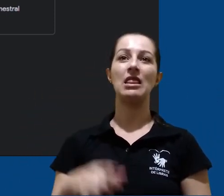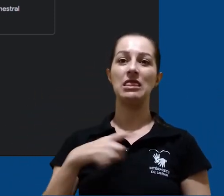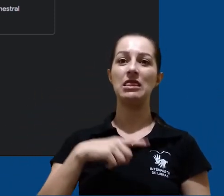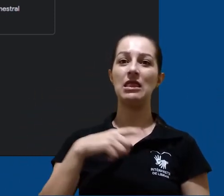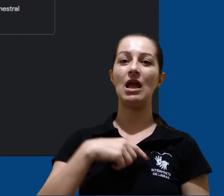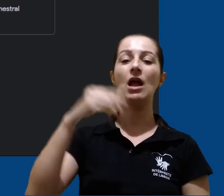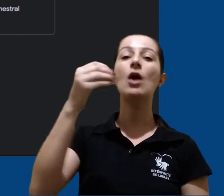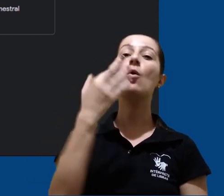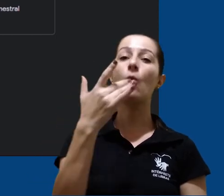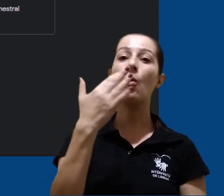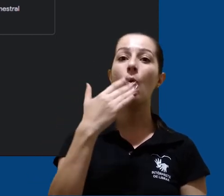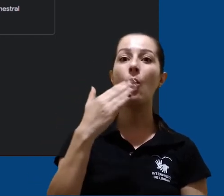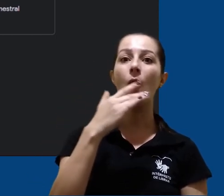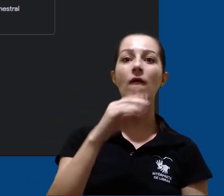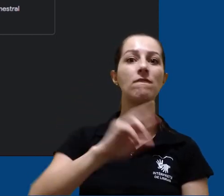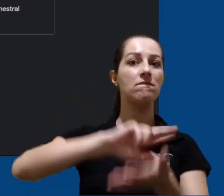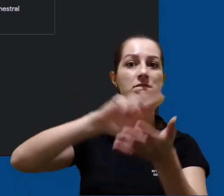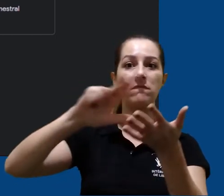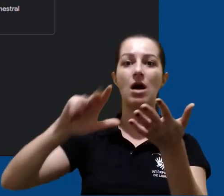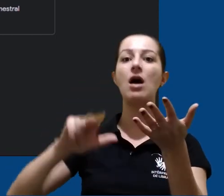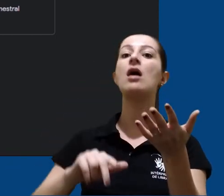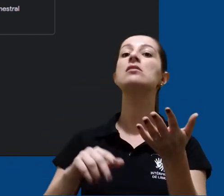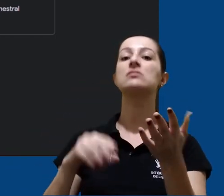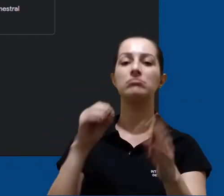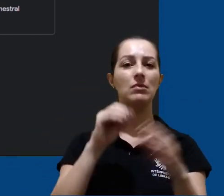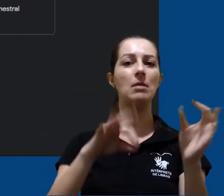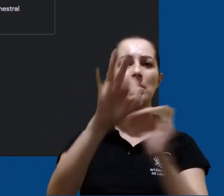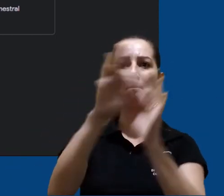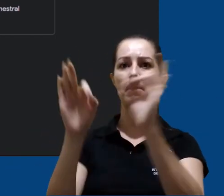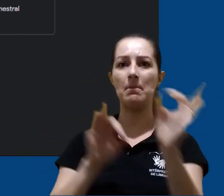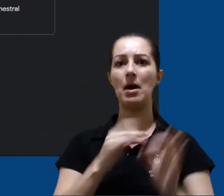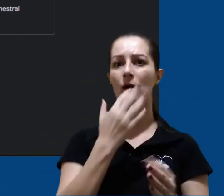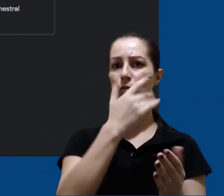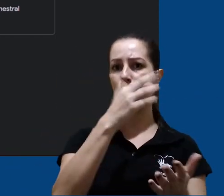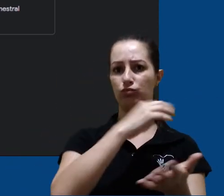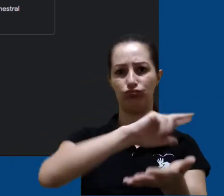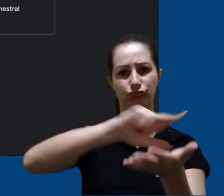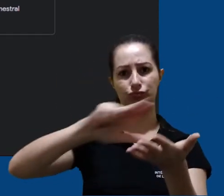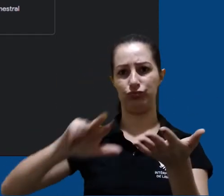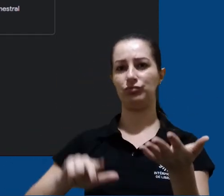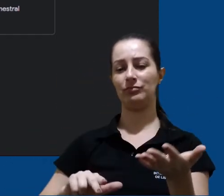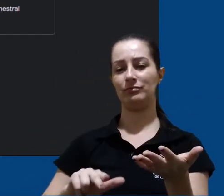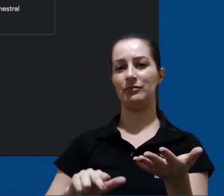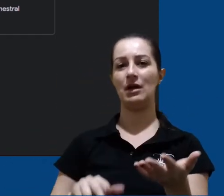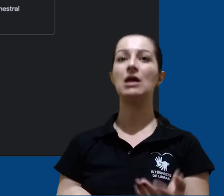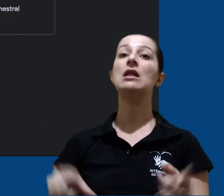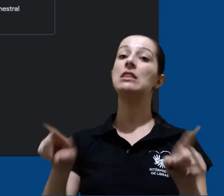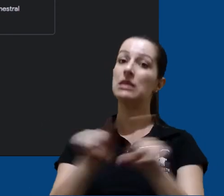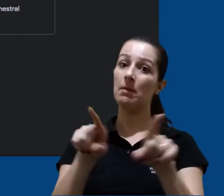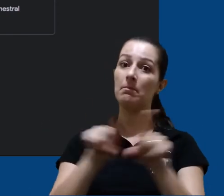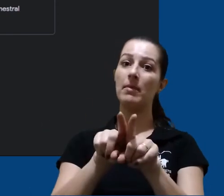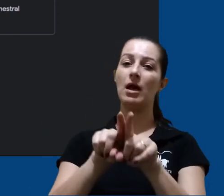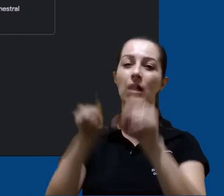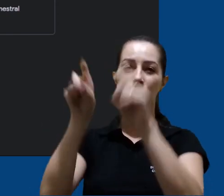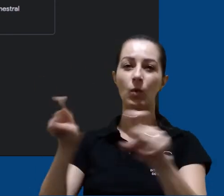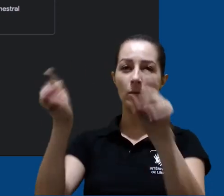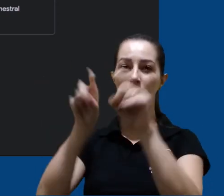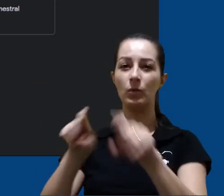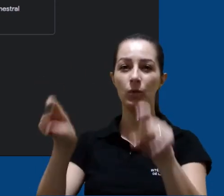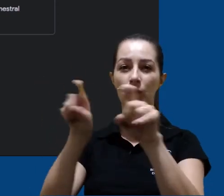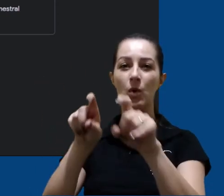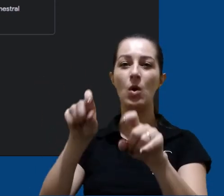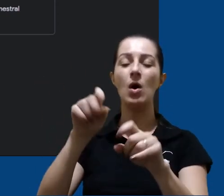Godet nos permite alterar a cor da nota, assim podemos organizá-las por cores. Podemos anexar imagens à nossa nota,